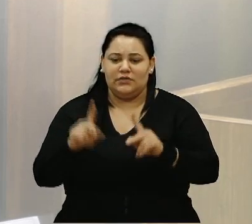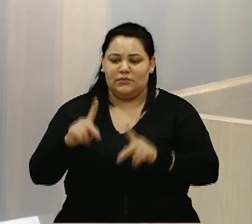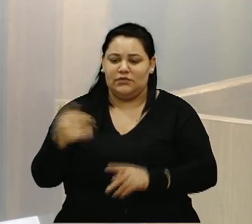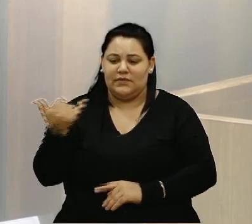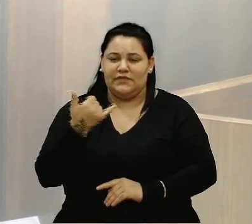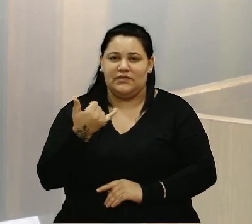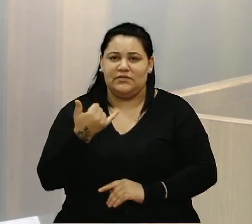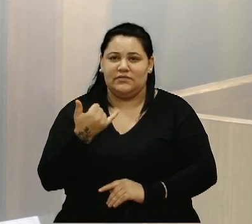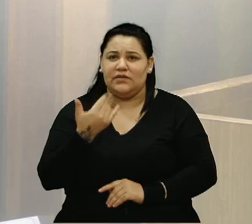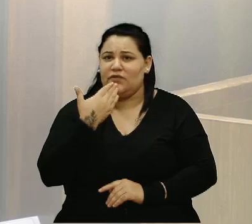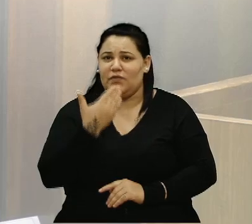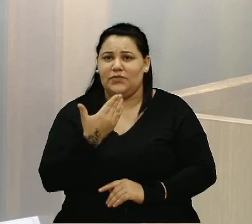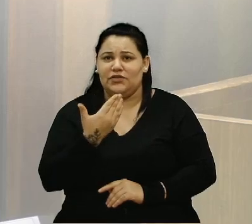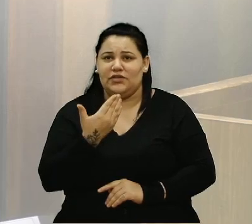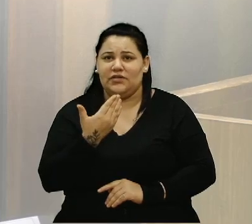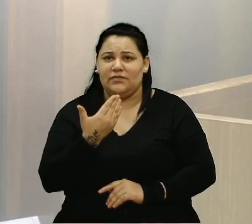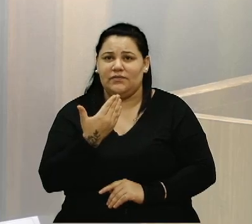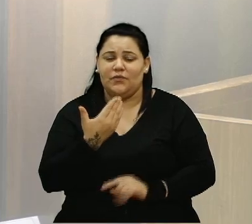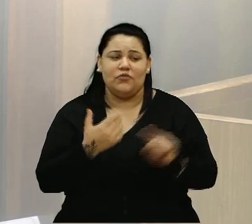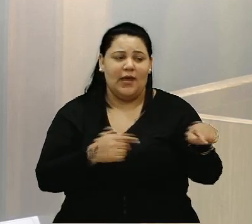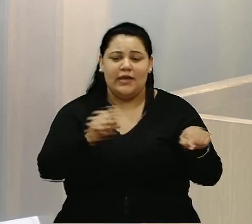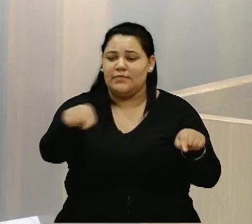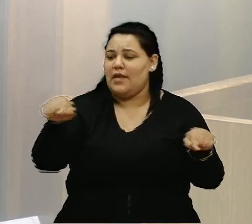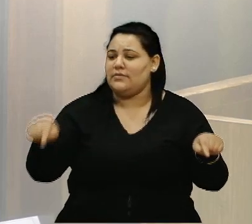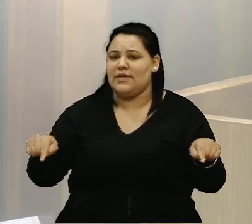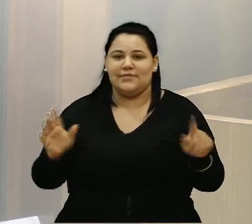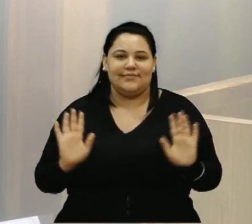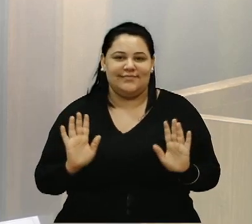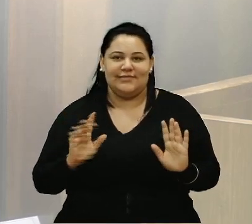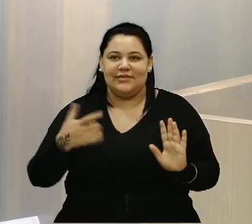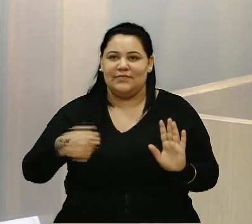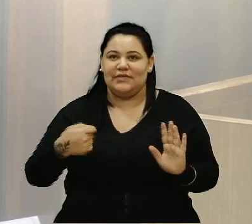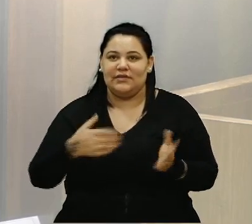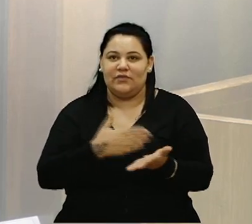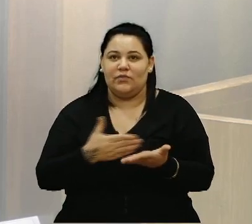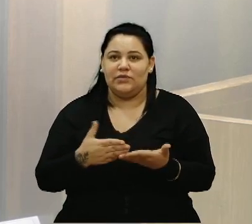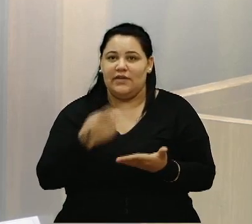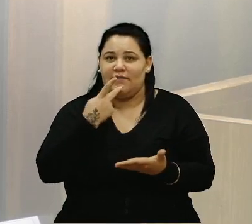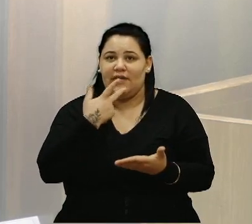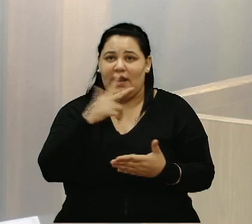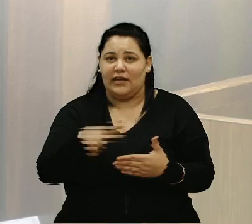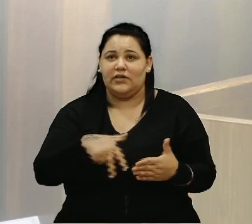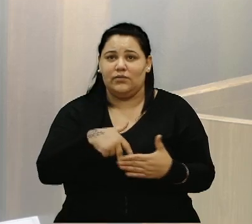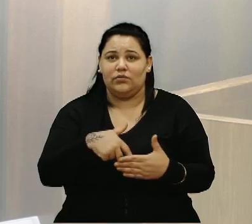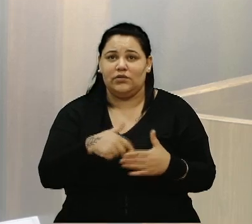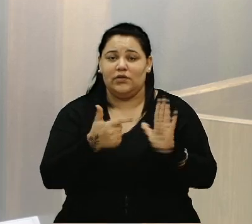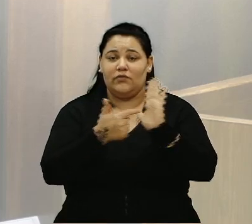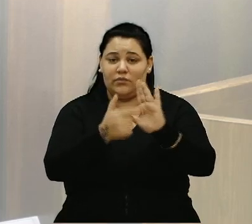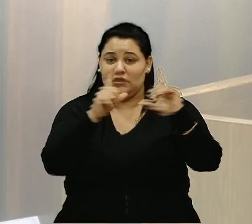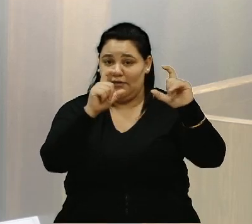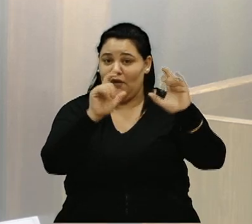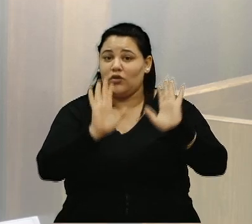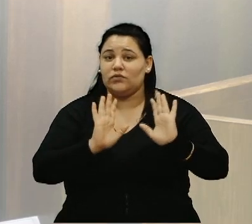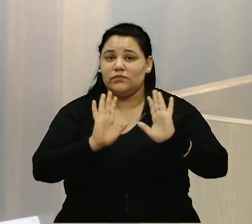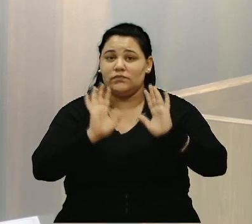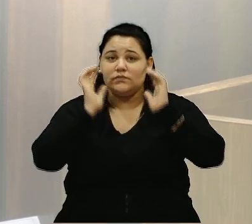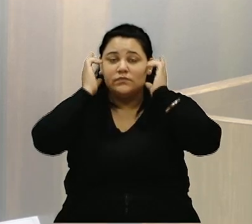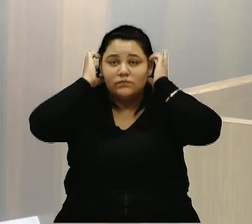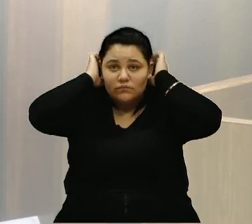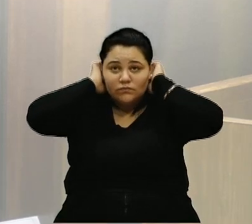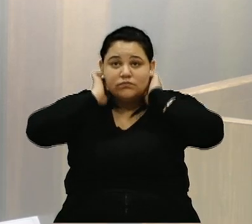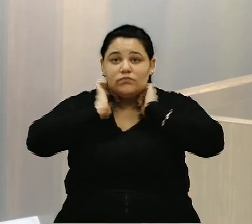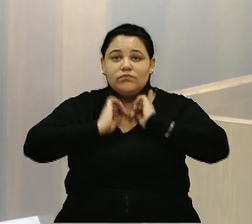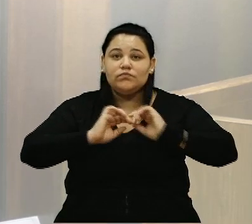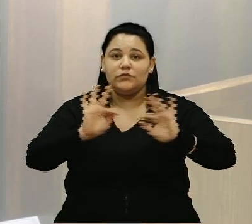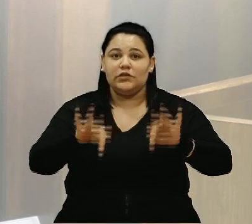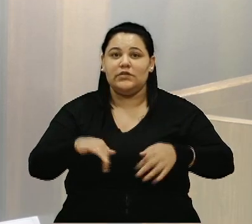mais para ti. Eu peço para o A, para o B e para o C. E se precisa, eu vou começar a dizer nessa tribuna, vou mostrar as fotos. Por fim,